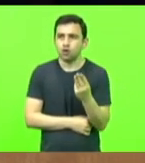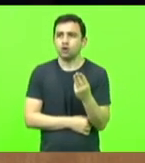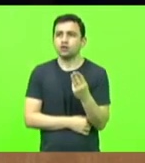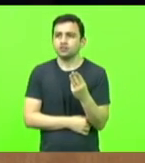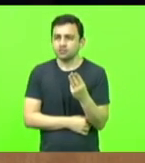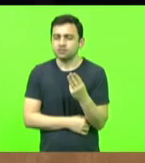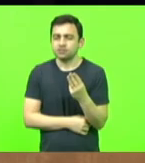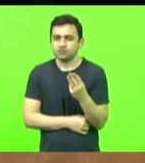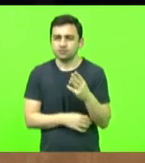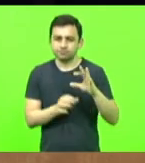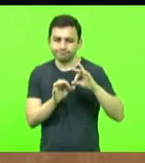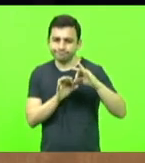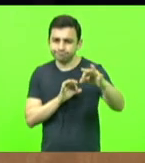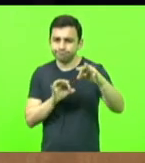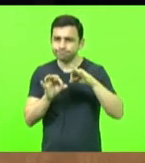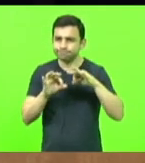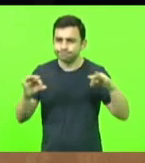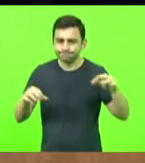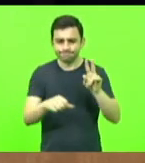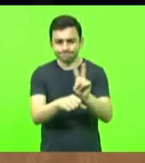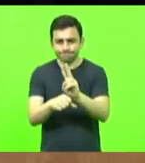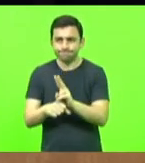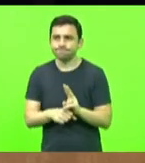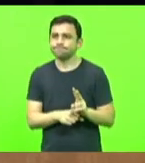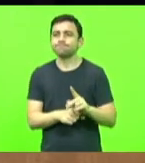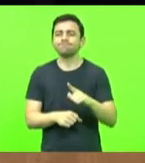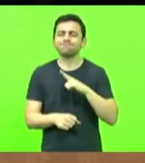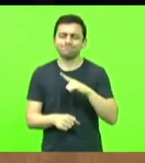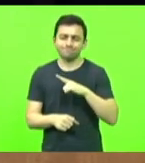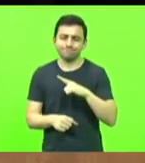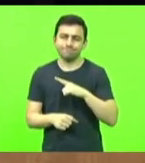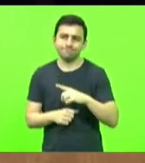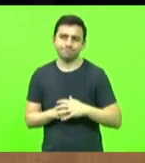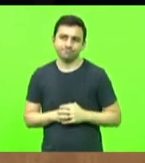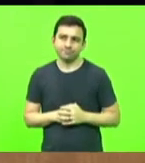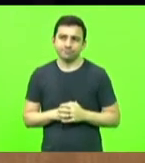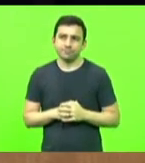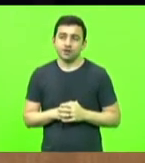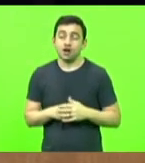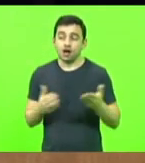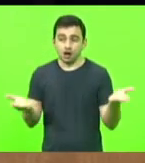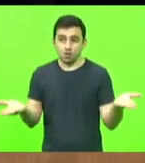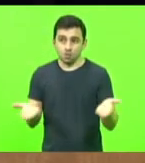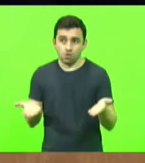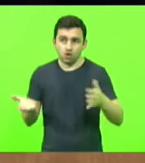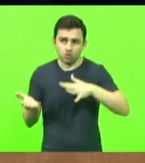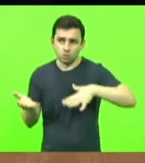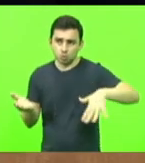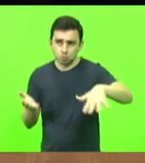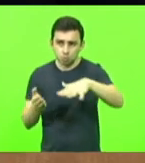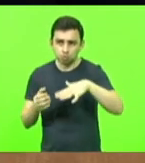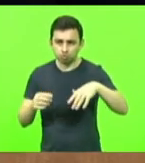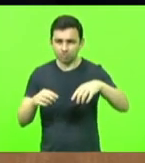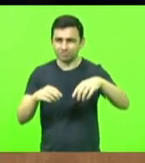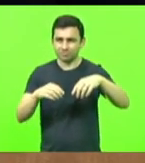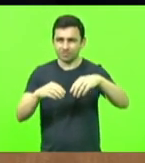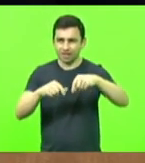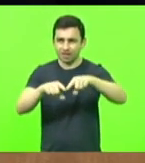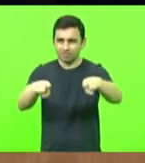hectares nativos preservados. Atualmente, as propriedades rurais ocupam